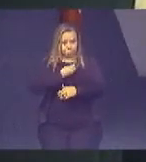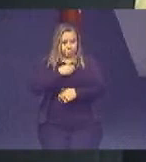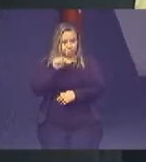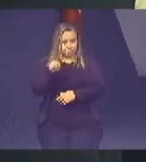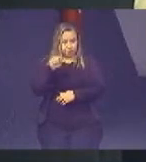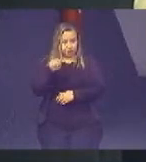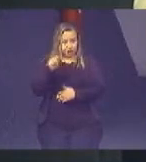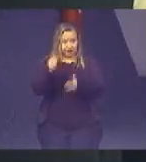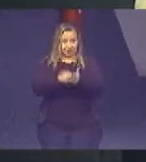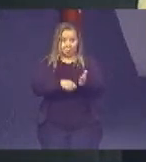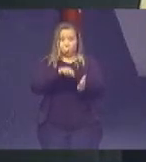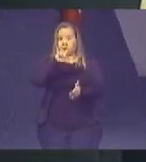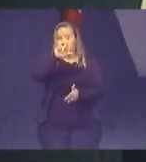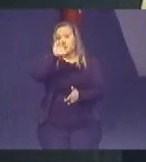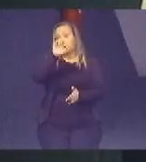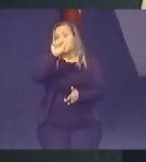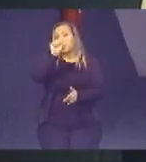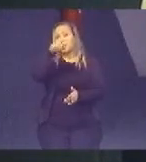você vai assinar como Leandro.